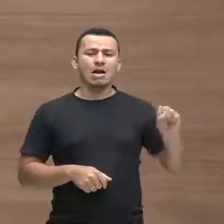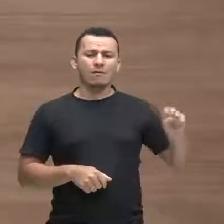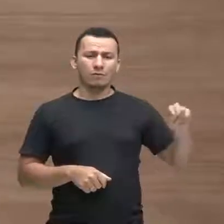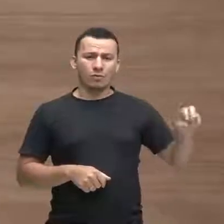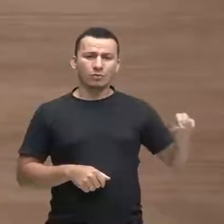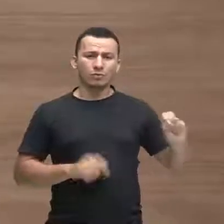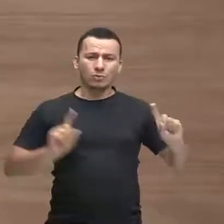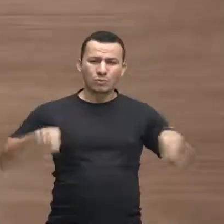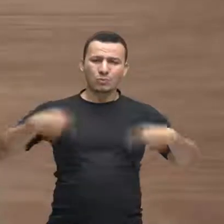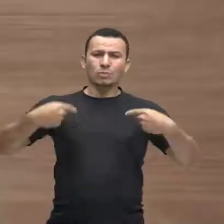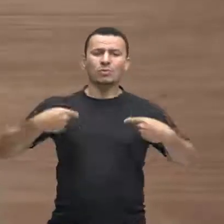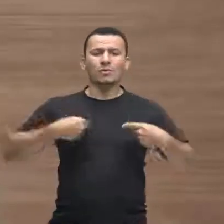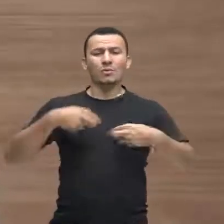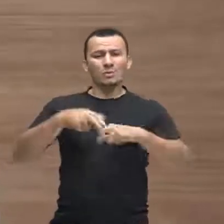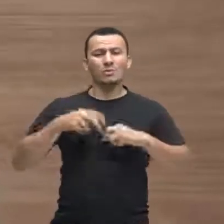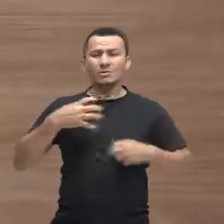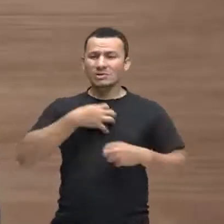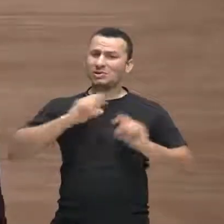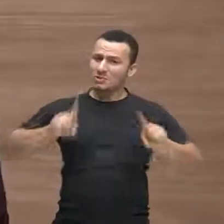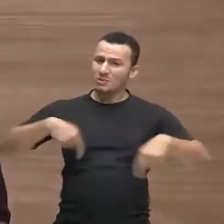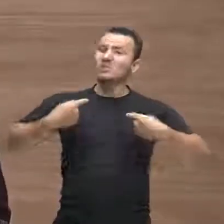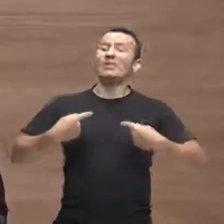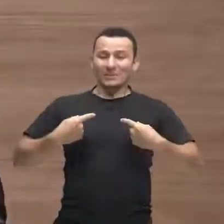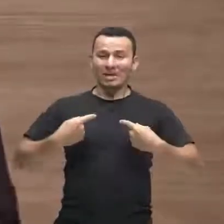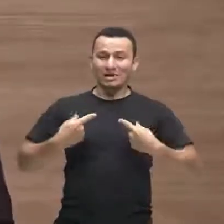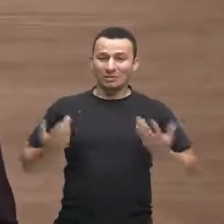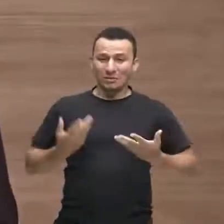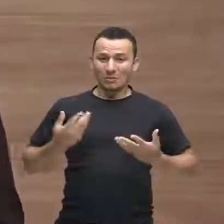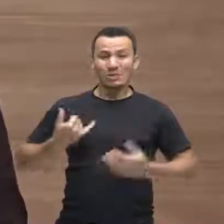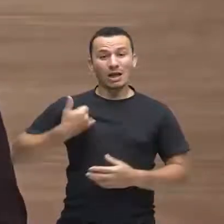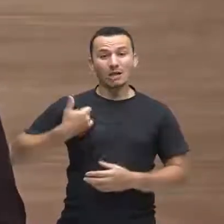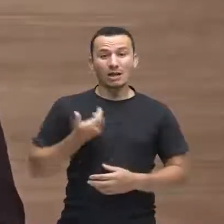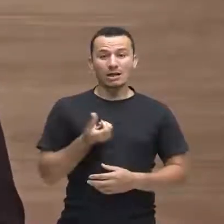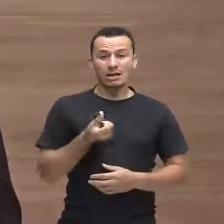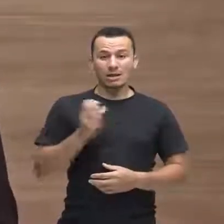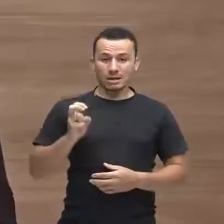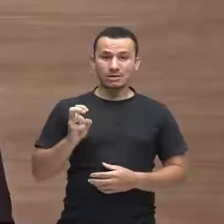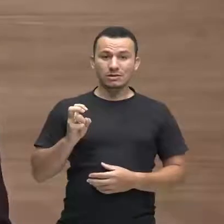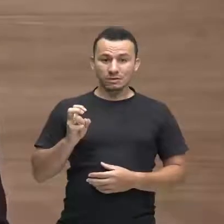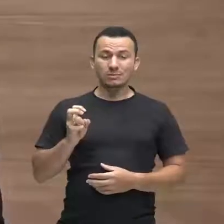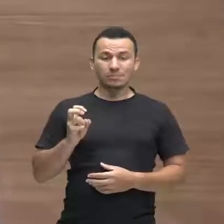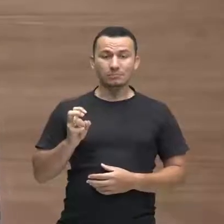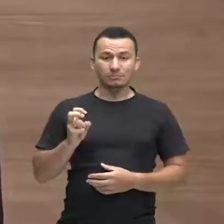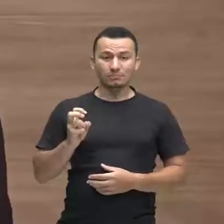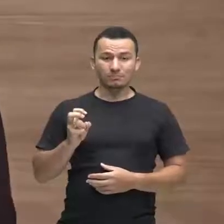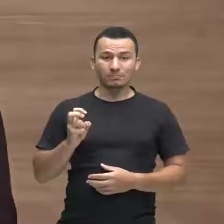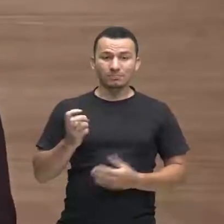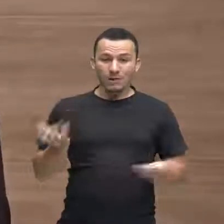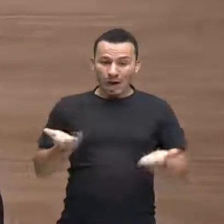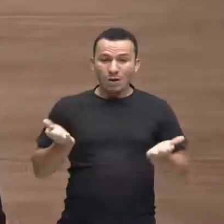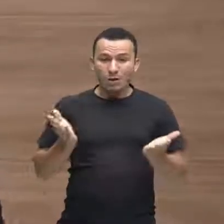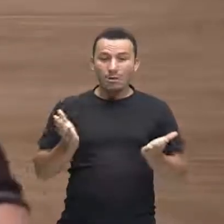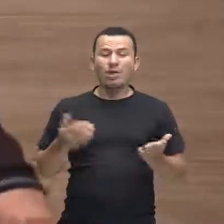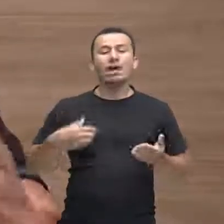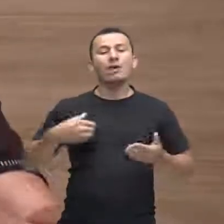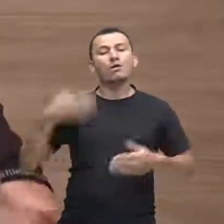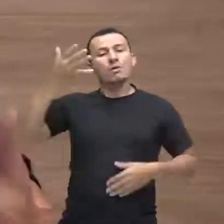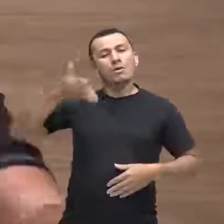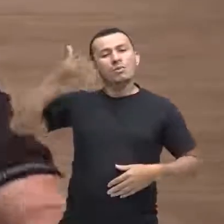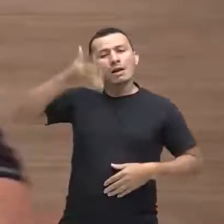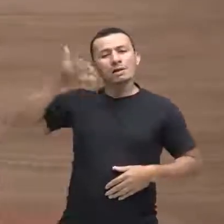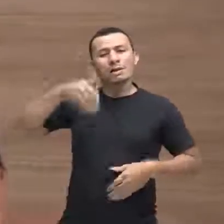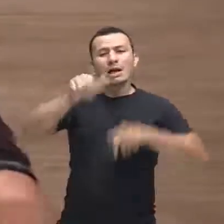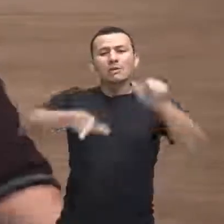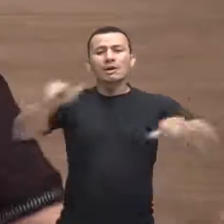um desafio para mim estar aqui com vocês. Eu tenho 60 anos de idade, eu vou falar com pessoas que têm 13,